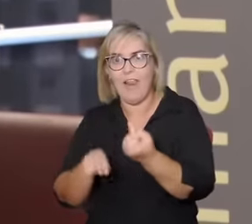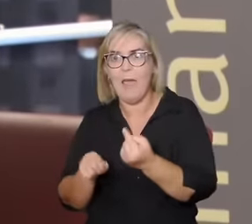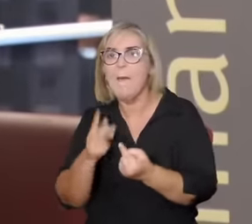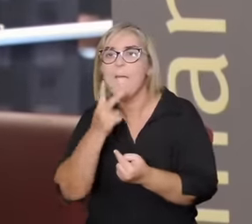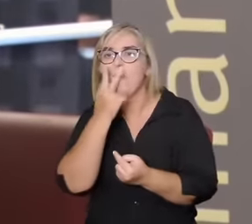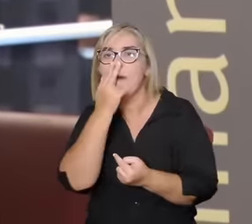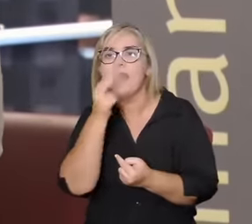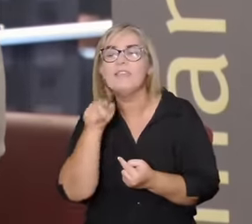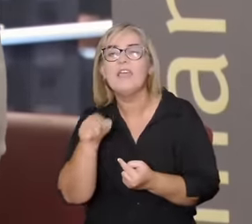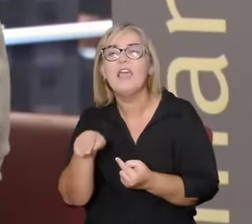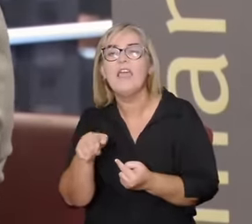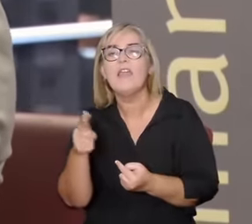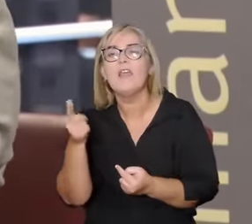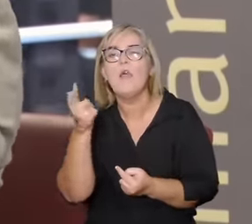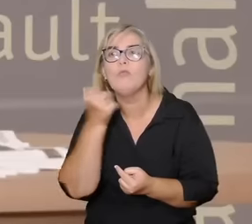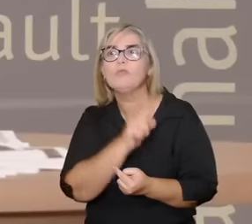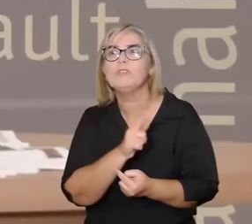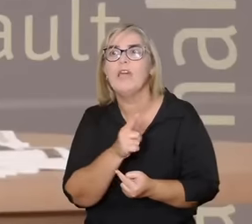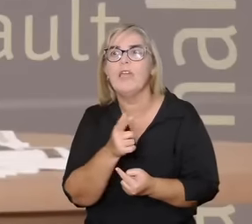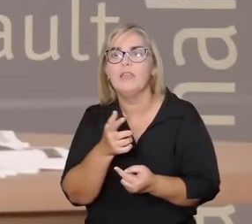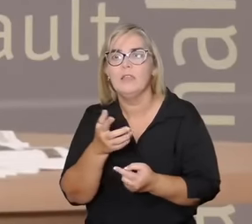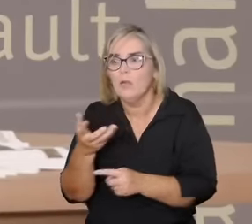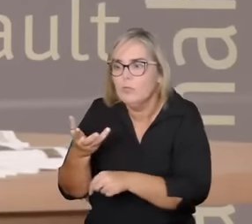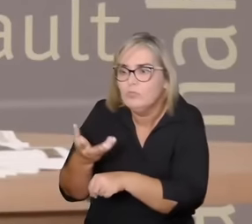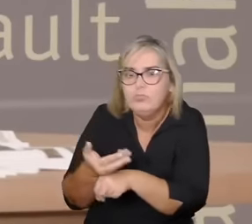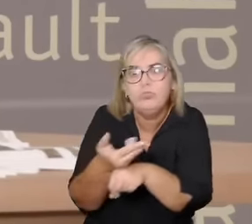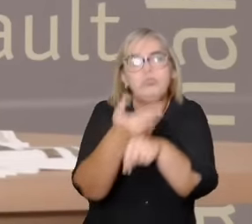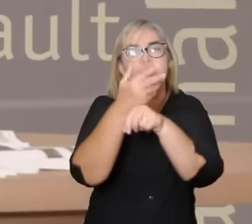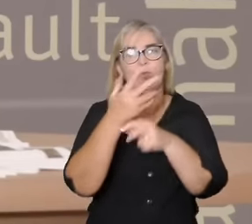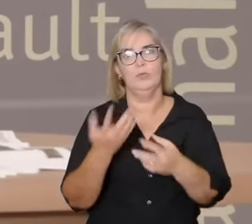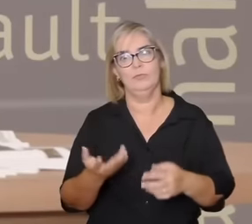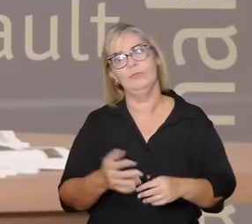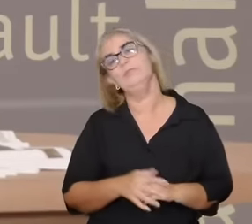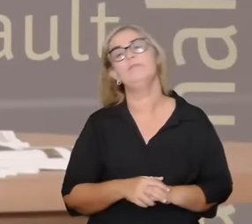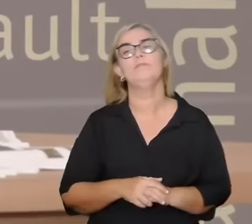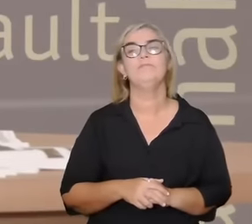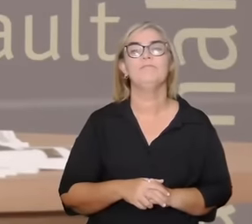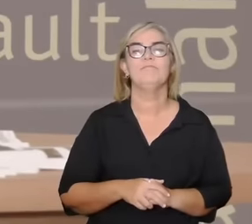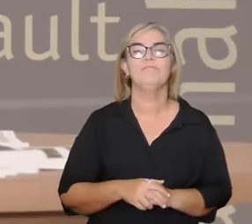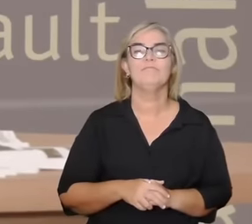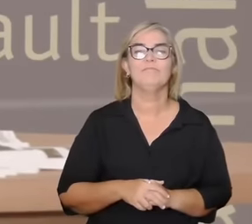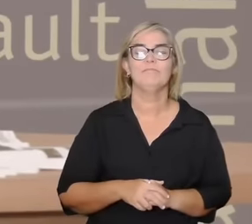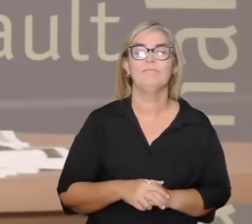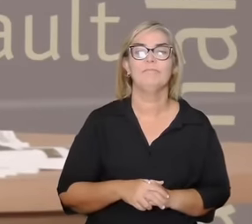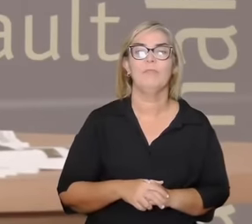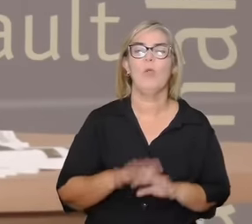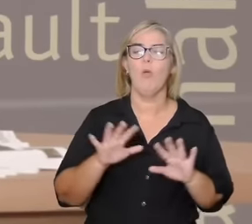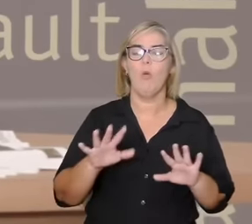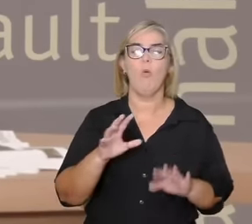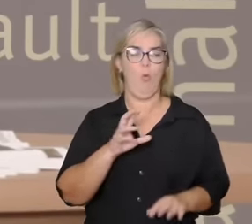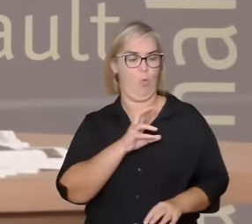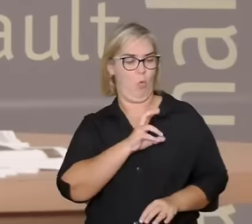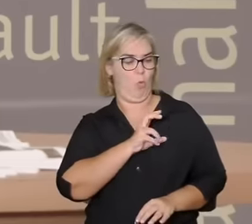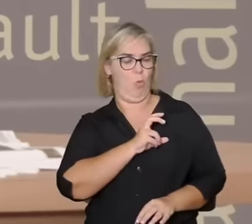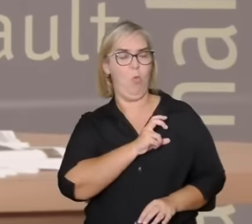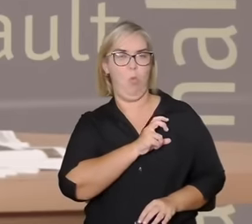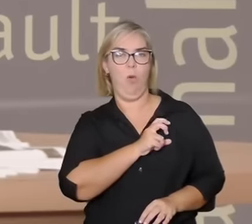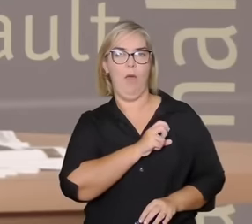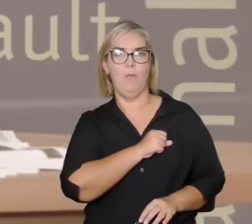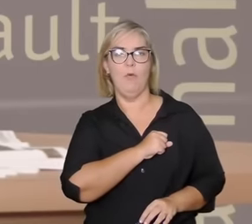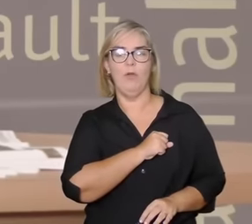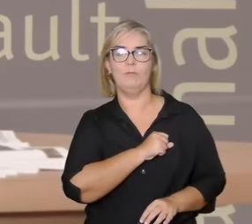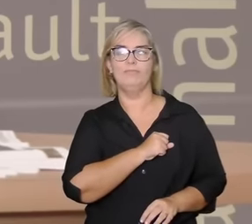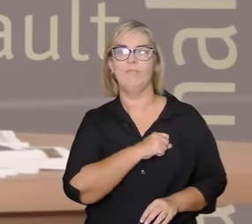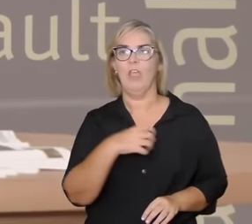afetos de modo biofílico isso nos atrai no amor ou seja o amor é um afeto que a medida que